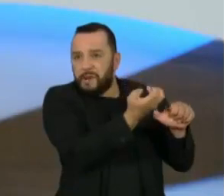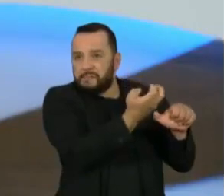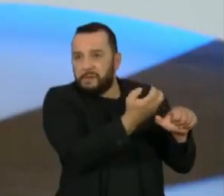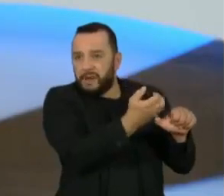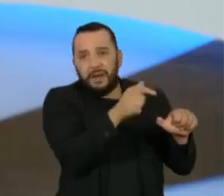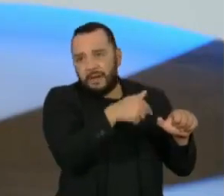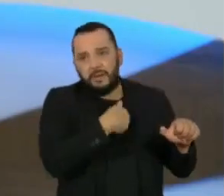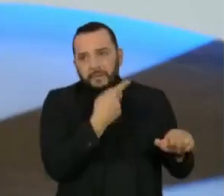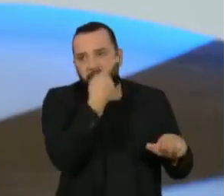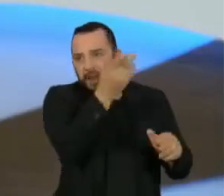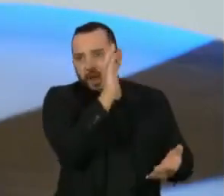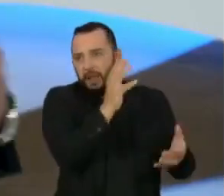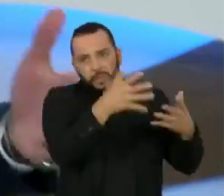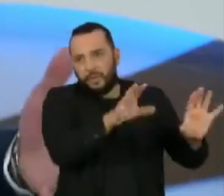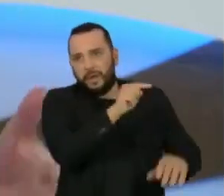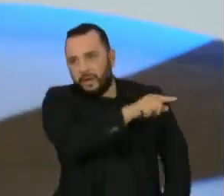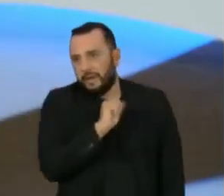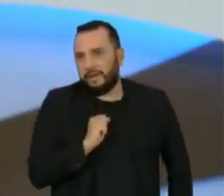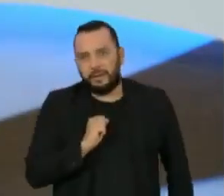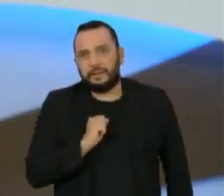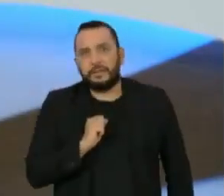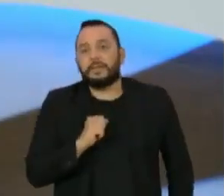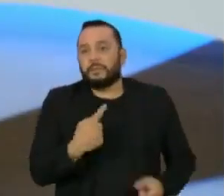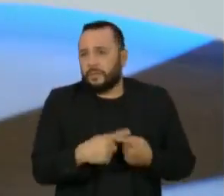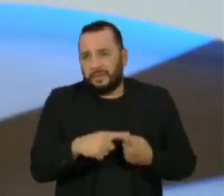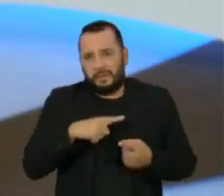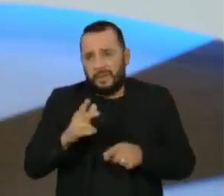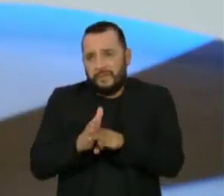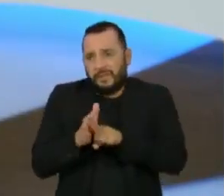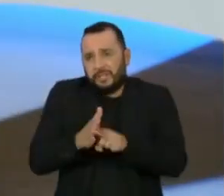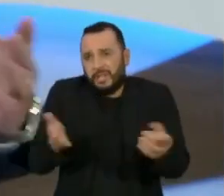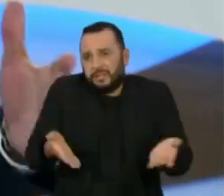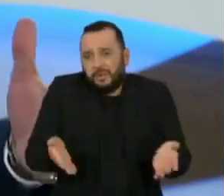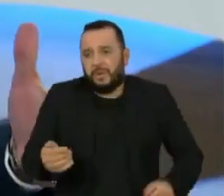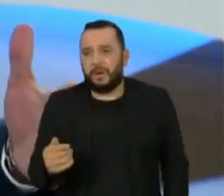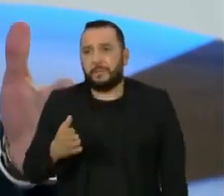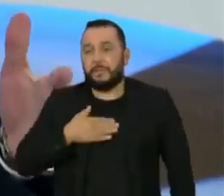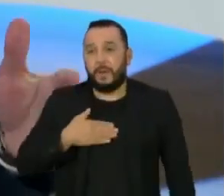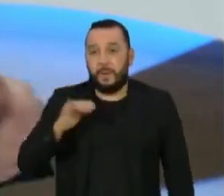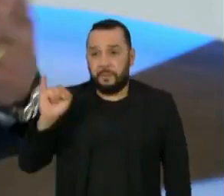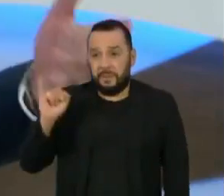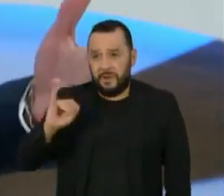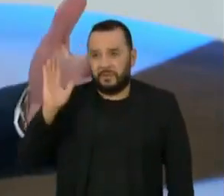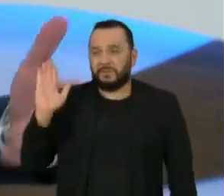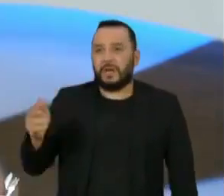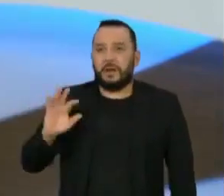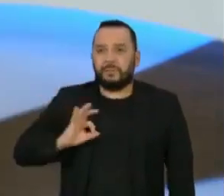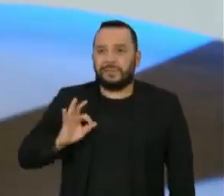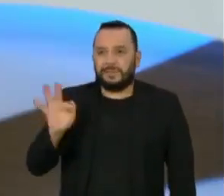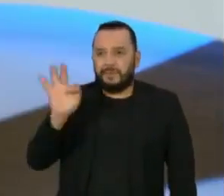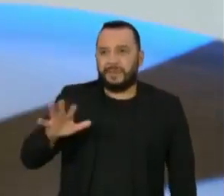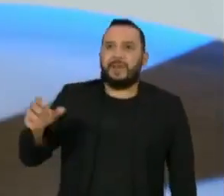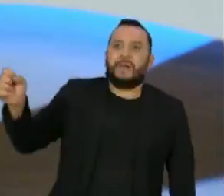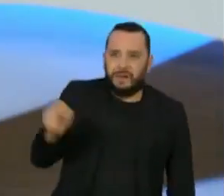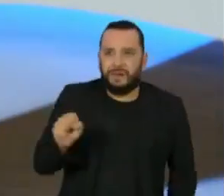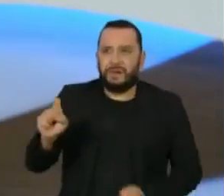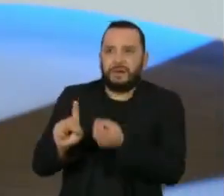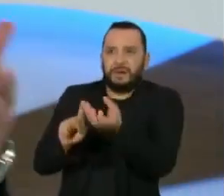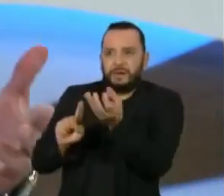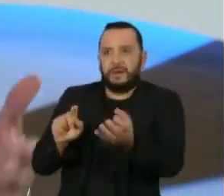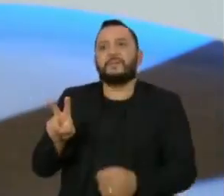em primeiro momento. As investigações estão em curso. Meu irmão, por exemplo, foi já intimado pela Polícia Federal e estará lá quinta-feira.